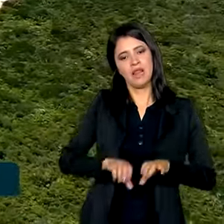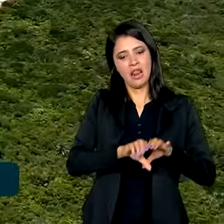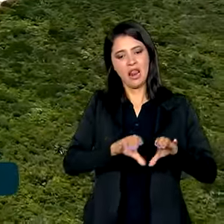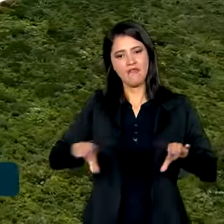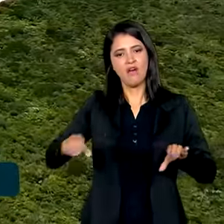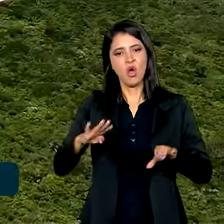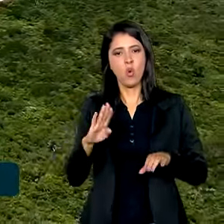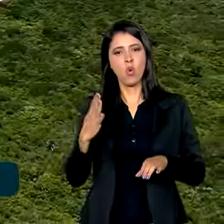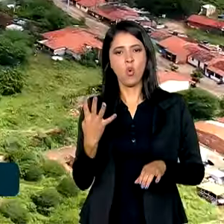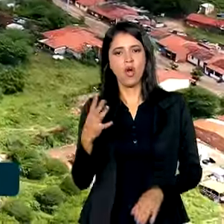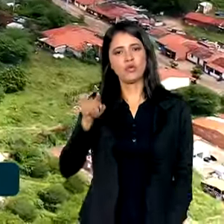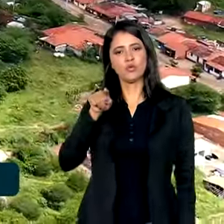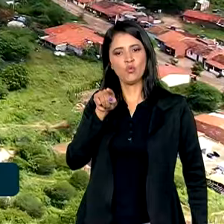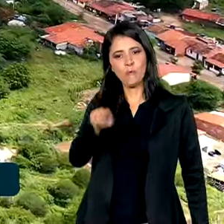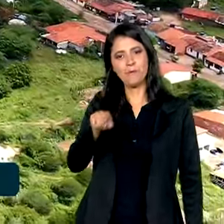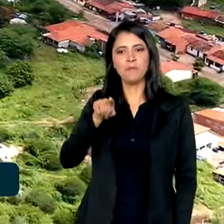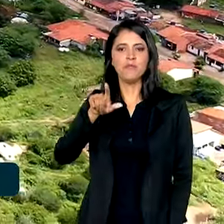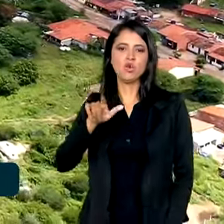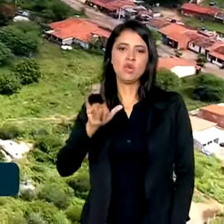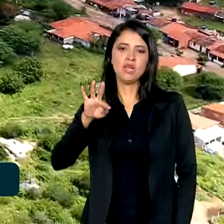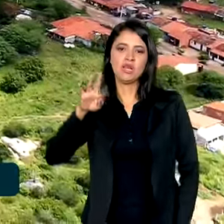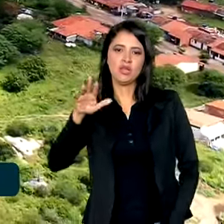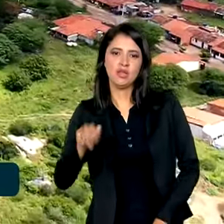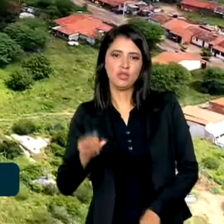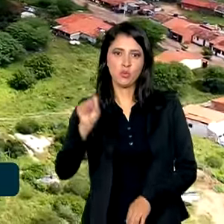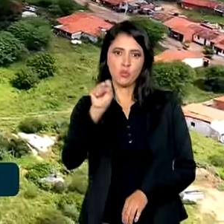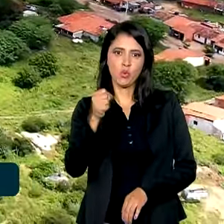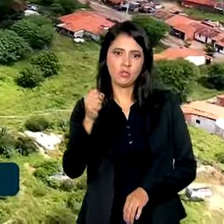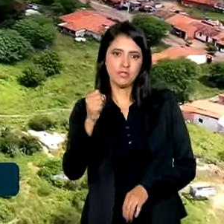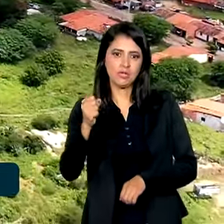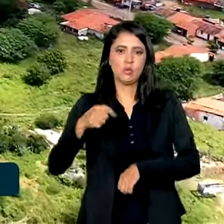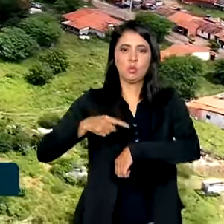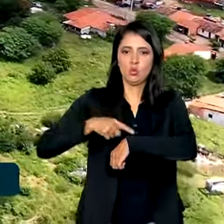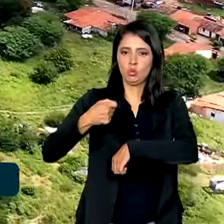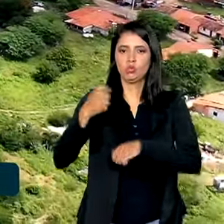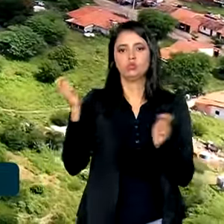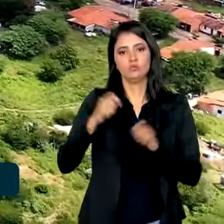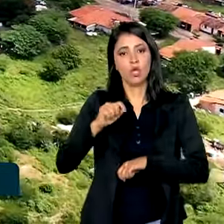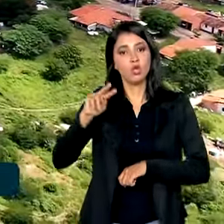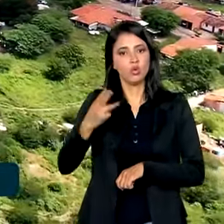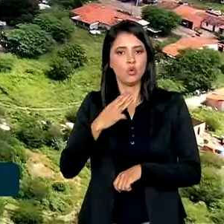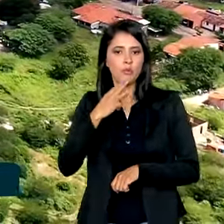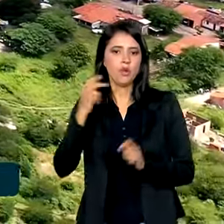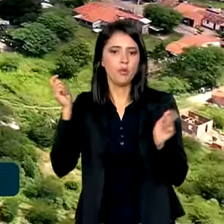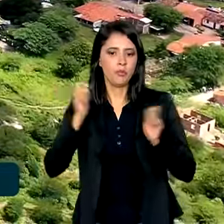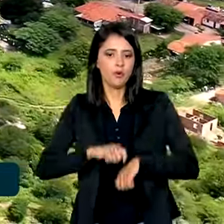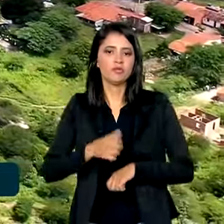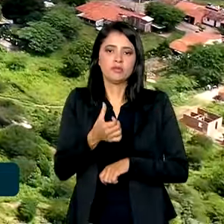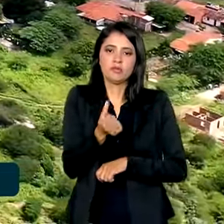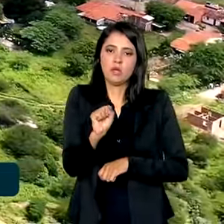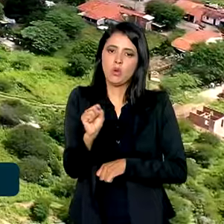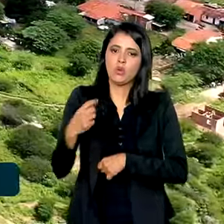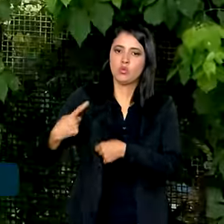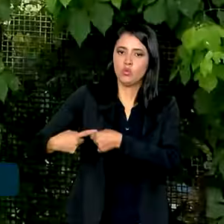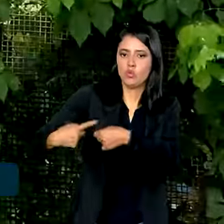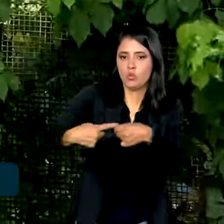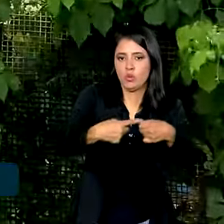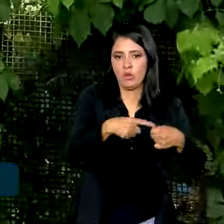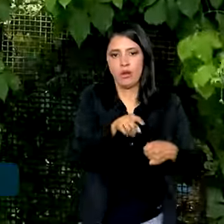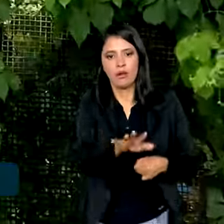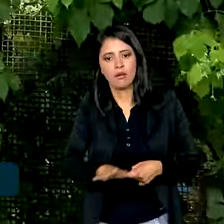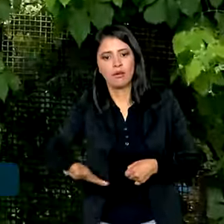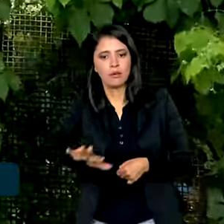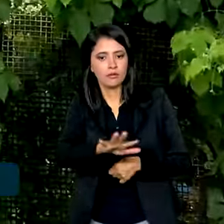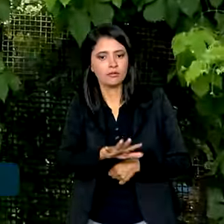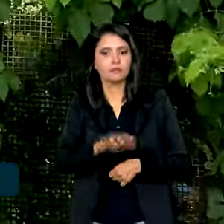4 mil litros por segundo, o suficiente para atender 2 milhões de habitantes de 68 cidades da região. É um